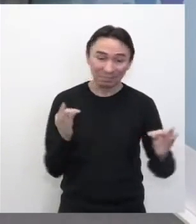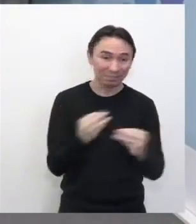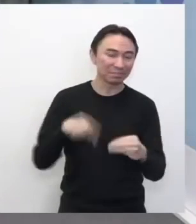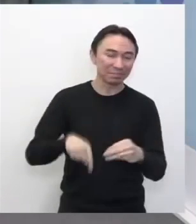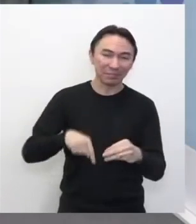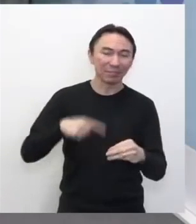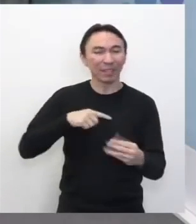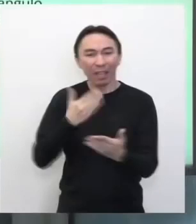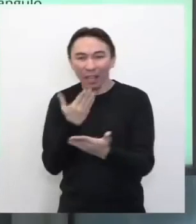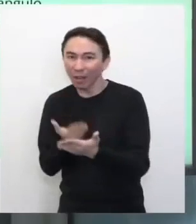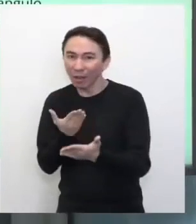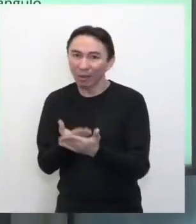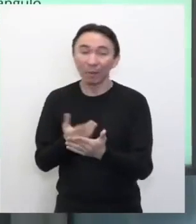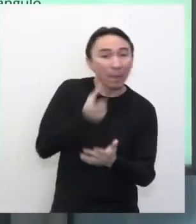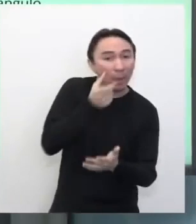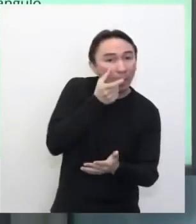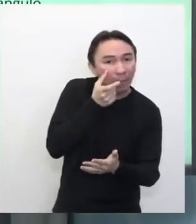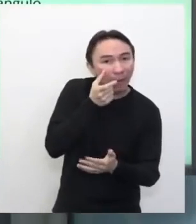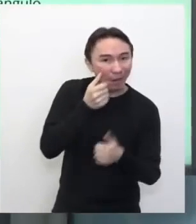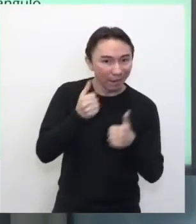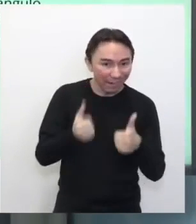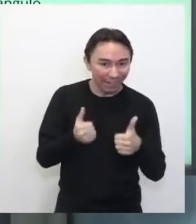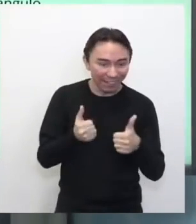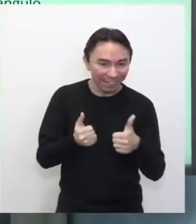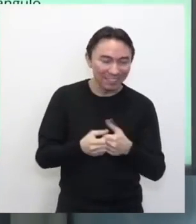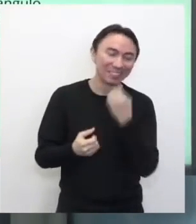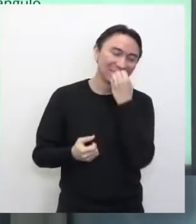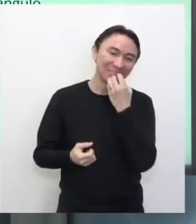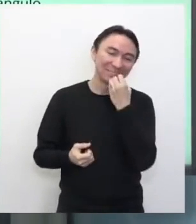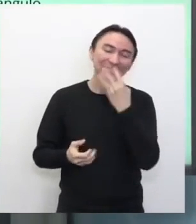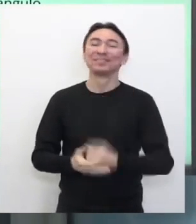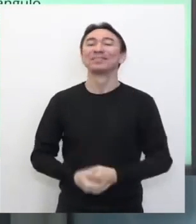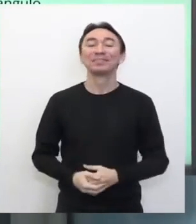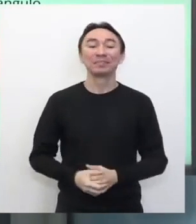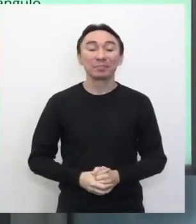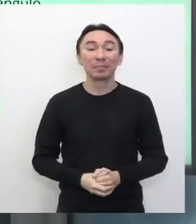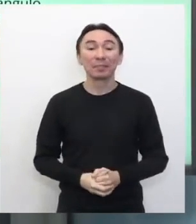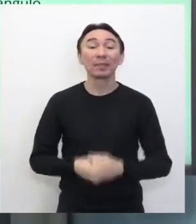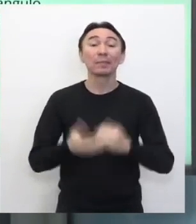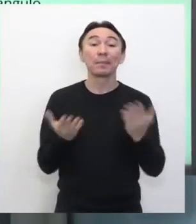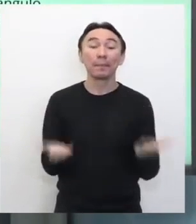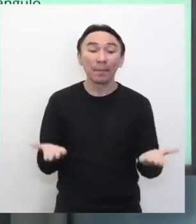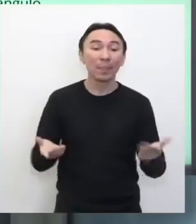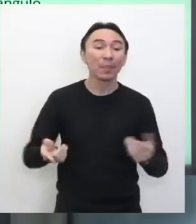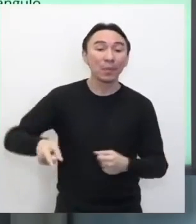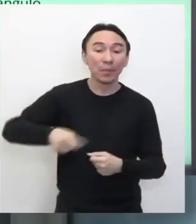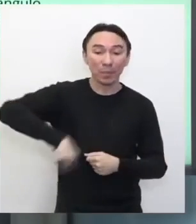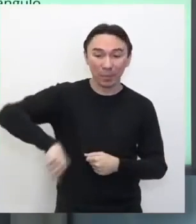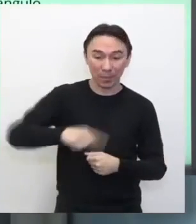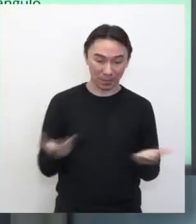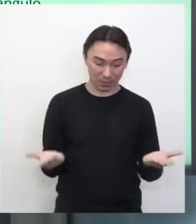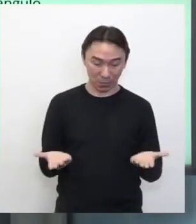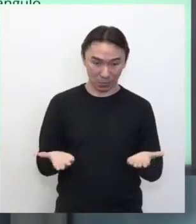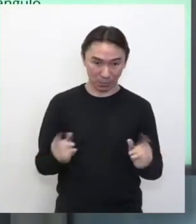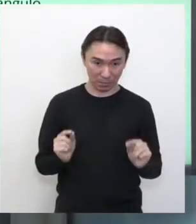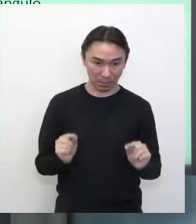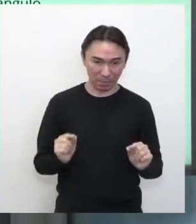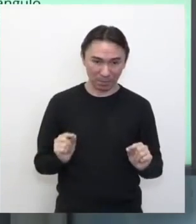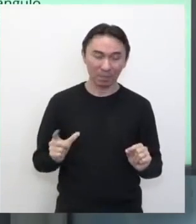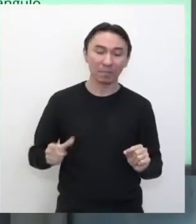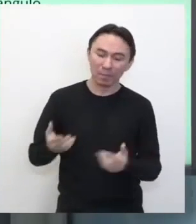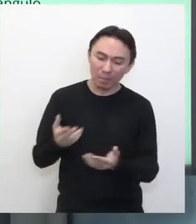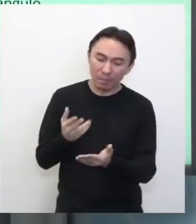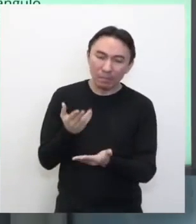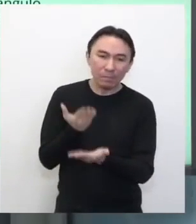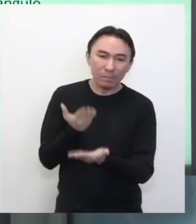as aulas, né? Isso, é o que que é ser na aula, né? Isso mesmo. Então hoje nós vamos aí continuar essa situação de aprendizagem,